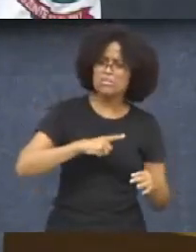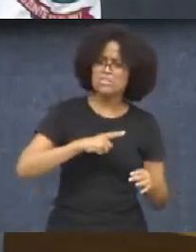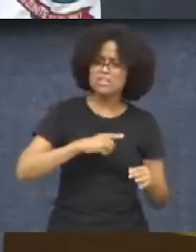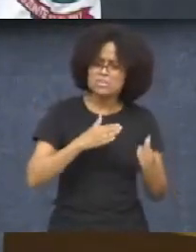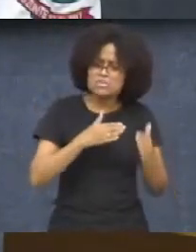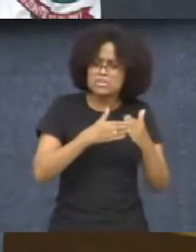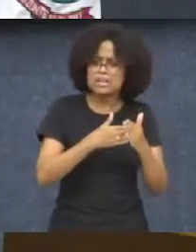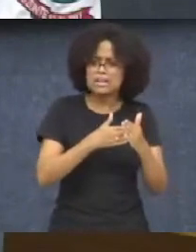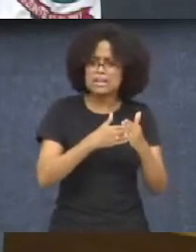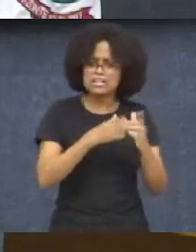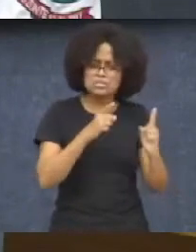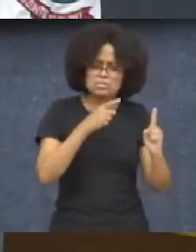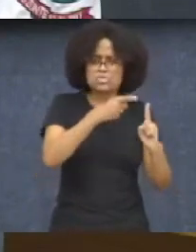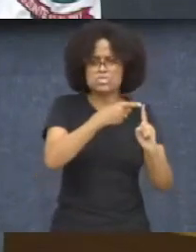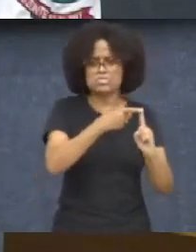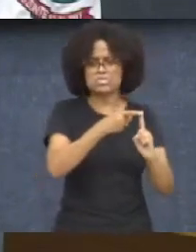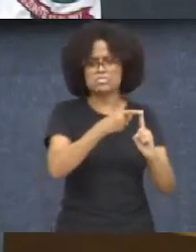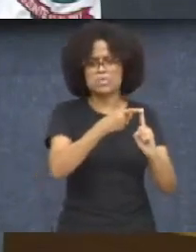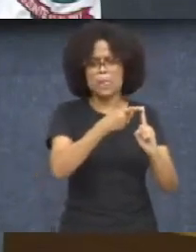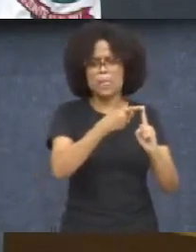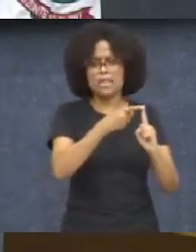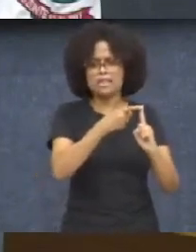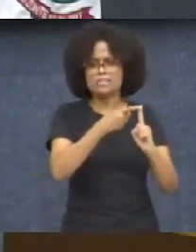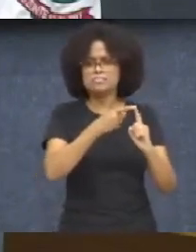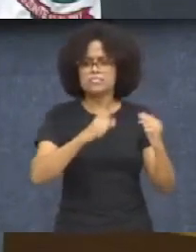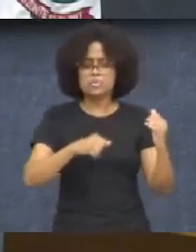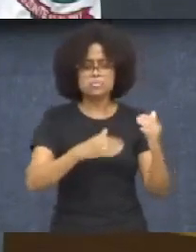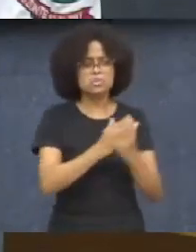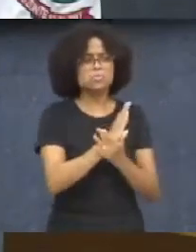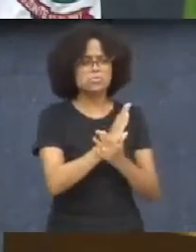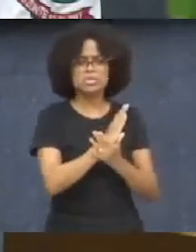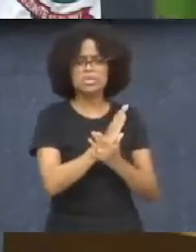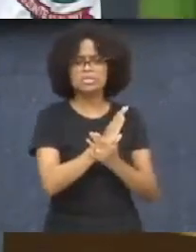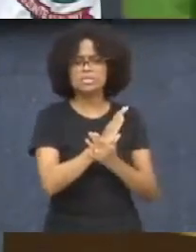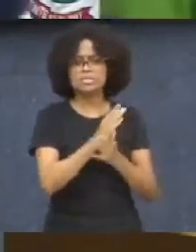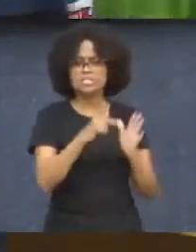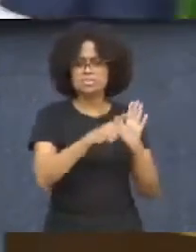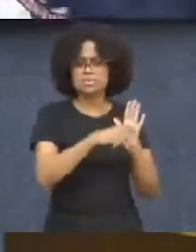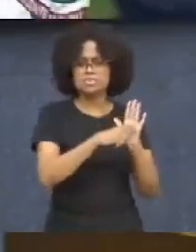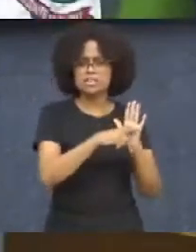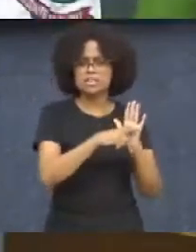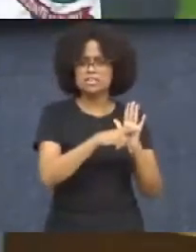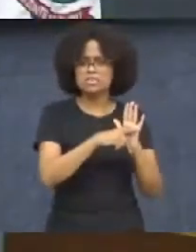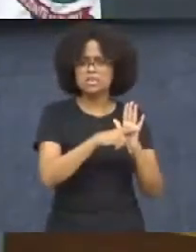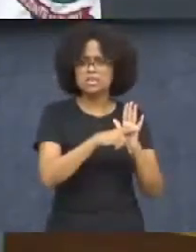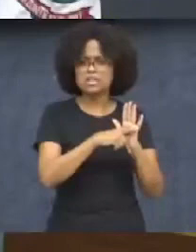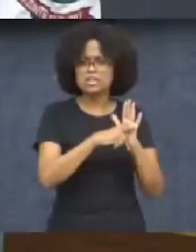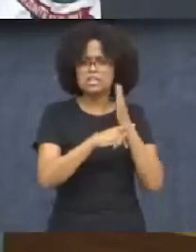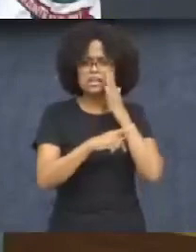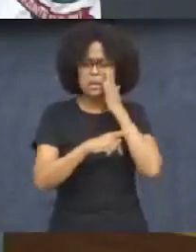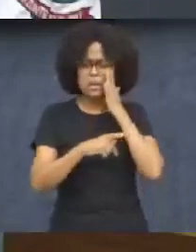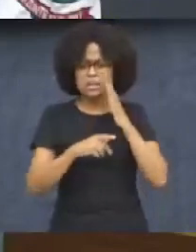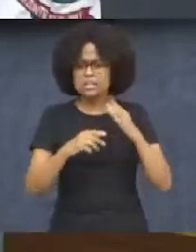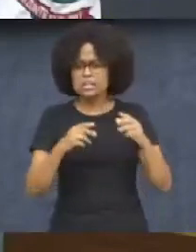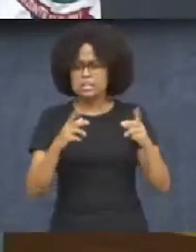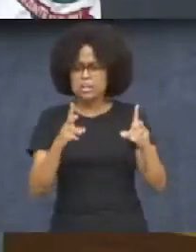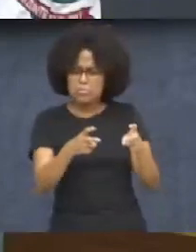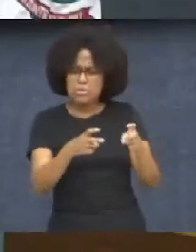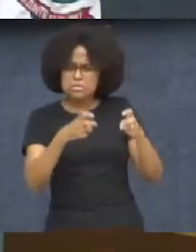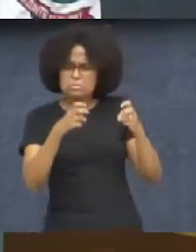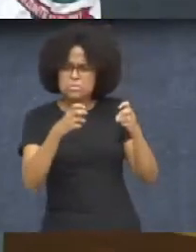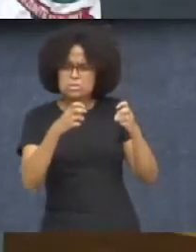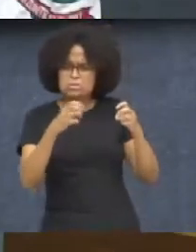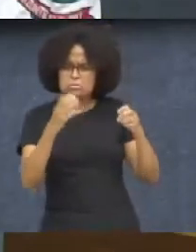O que nós vamos fazer com esse projeto hoje e vamos aprová-lo é de realmente dar uma perspectiva de evolução para a nossa